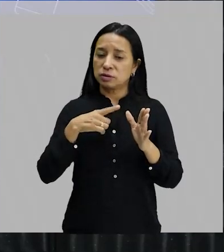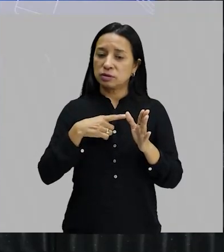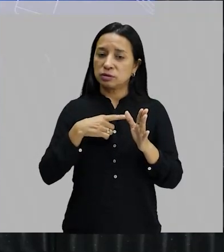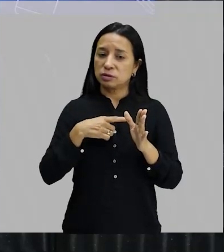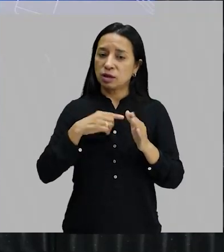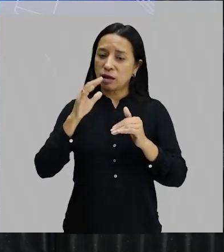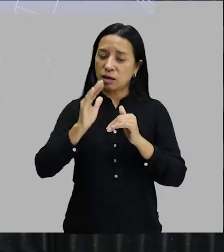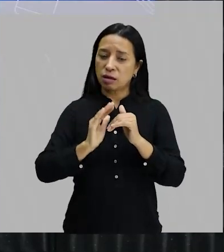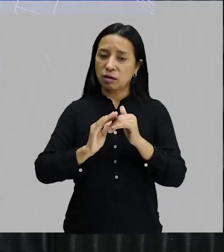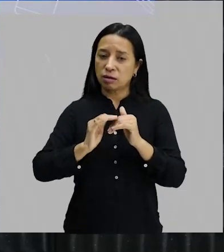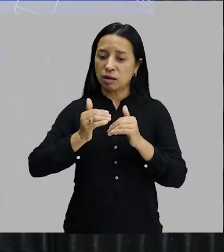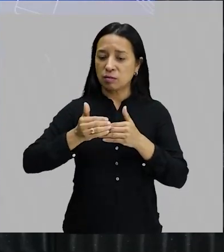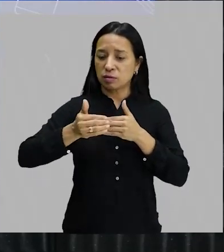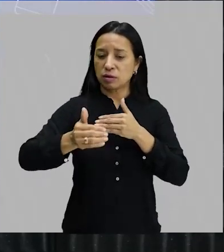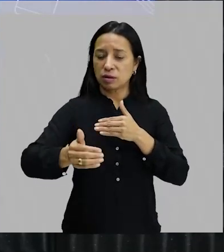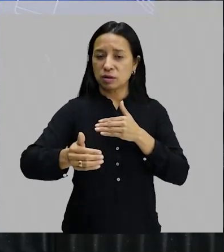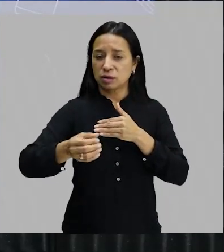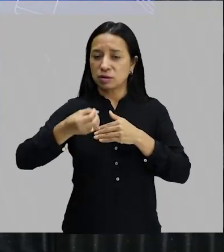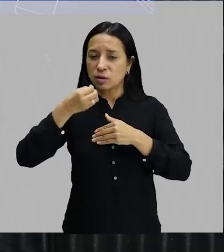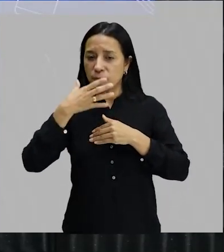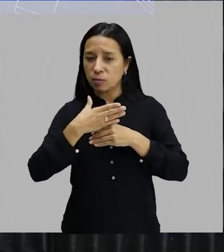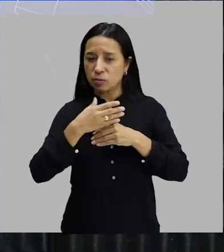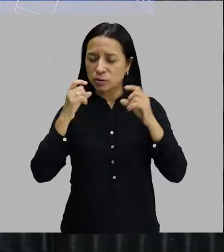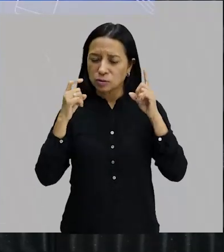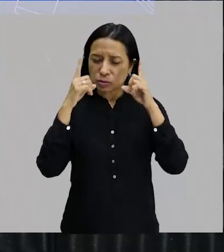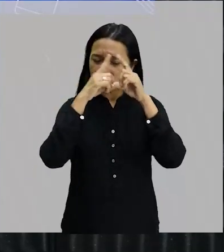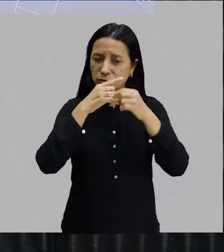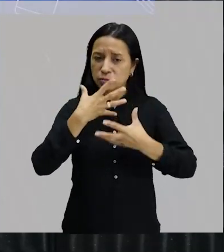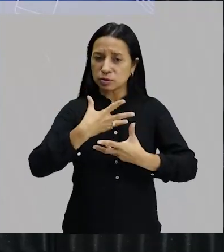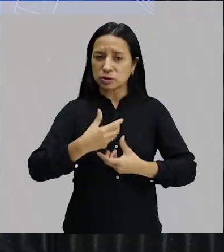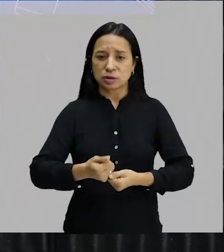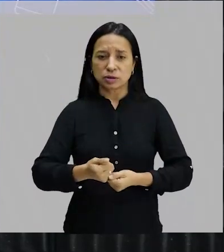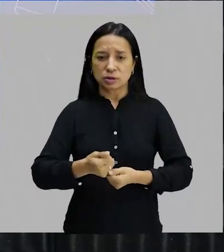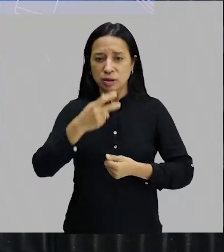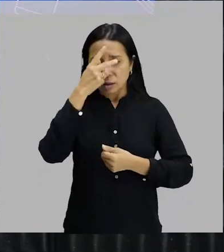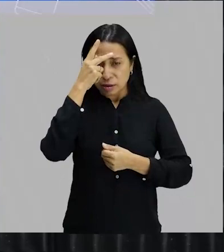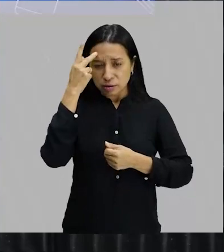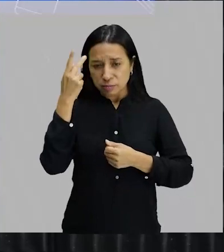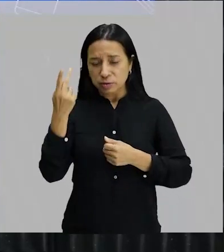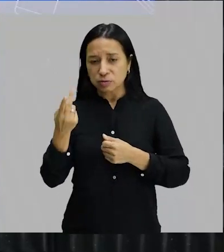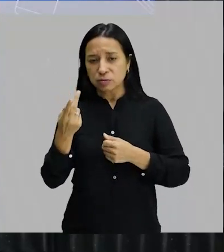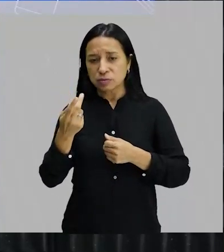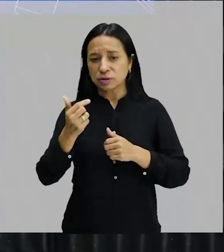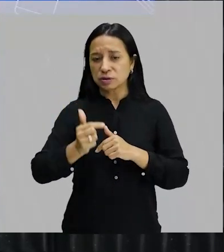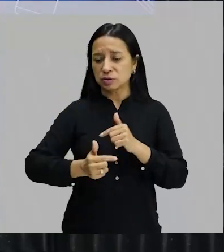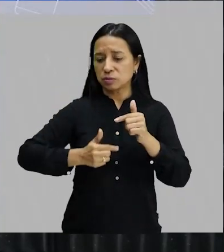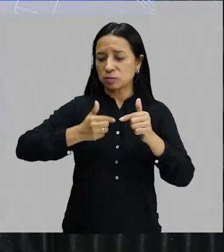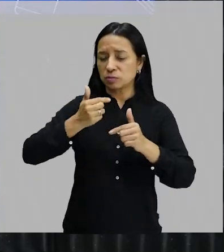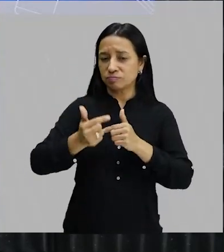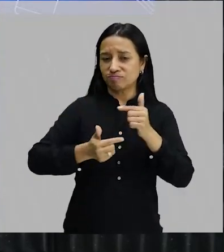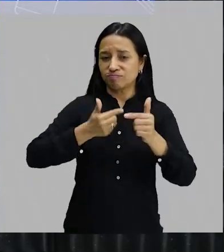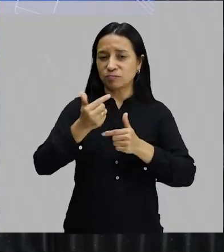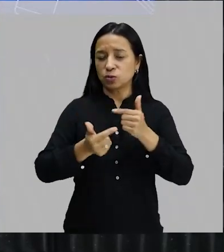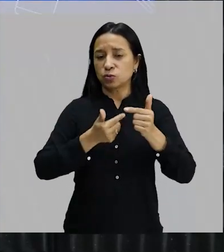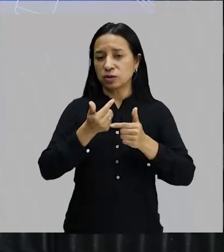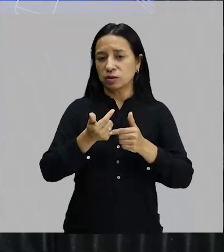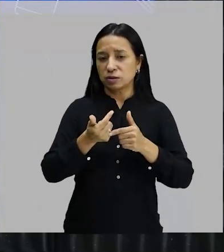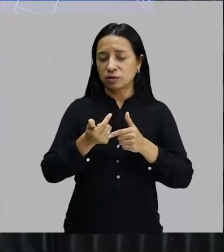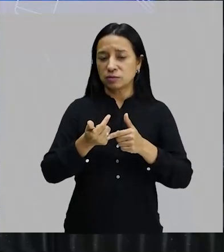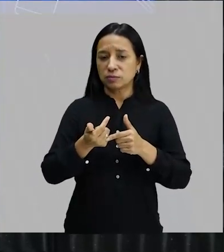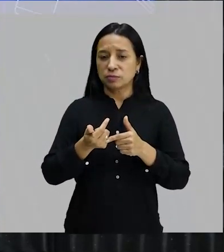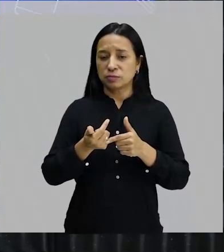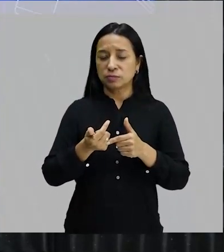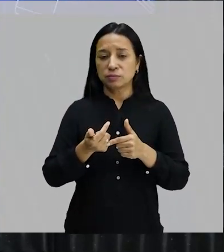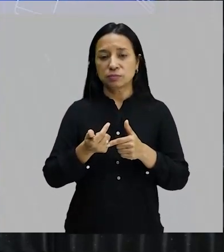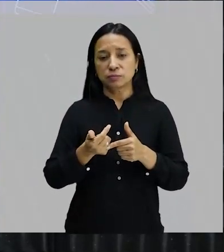brilhantes, mas foram dificilmente aceitos. Foram as pessoas que levaram o tapa para que outros artistas, na cara, para que outros artistas,